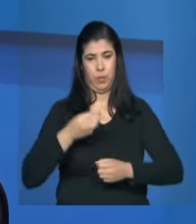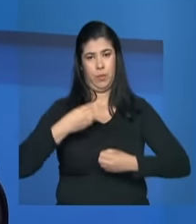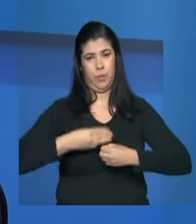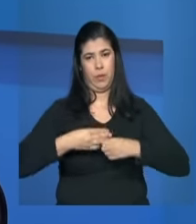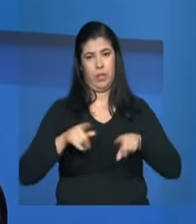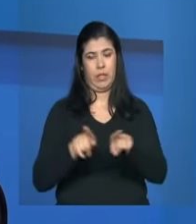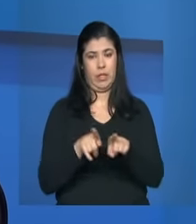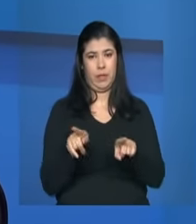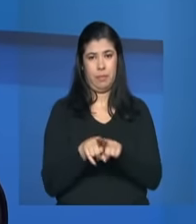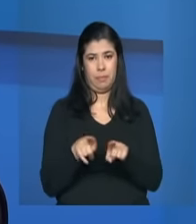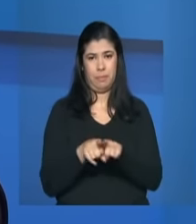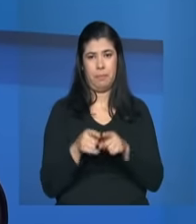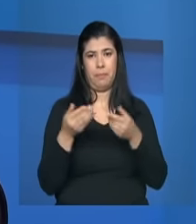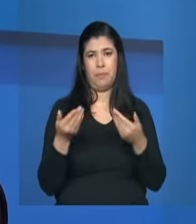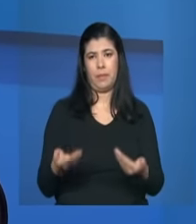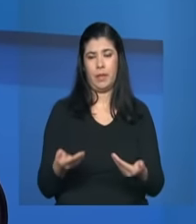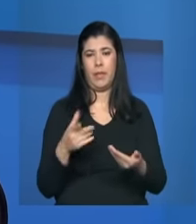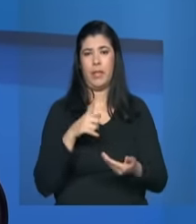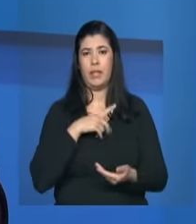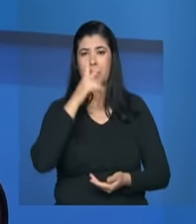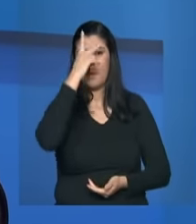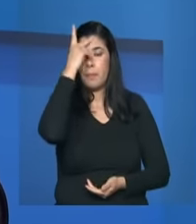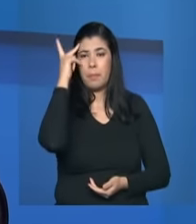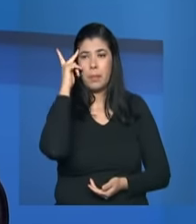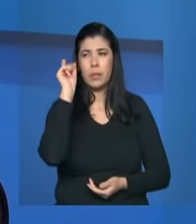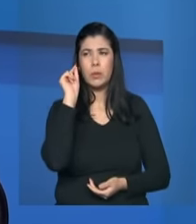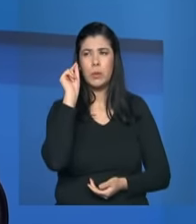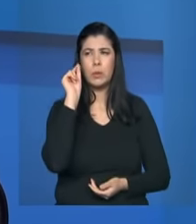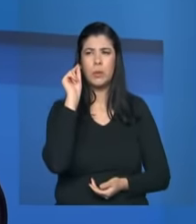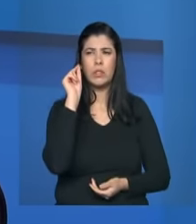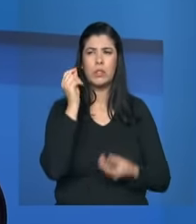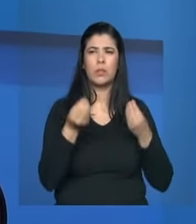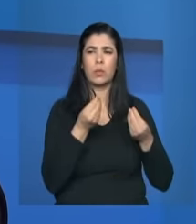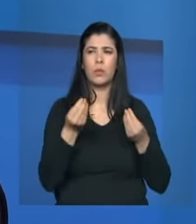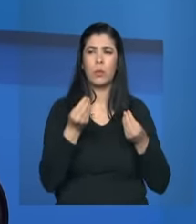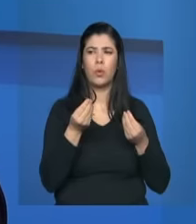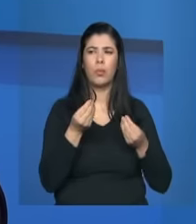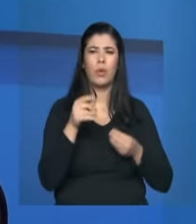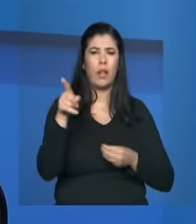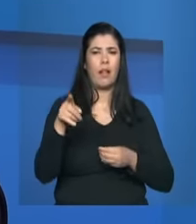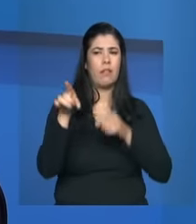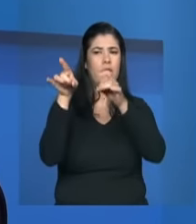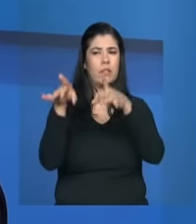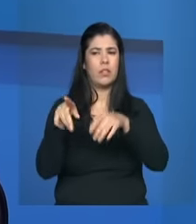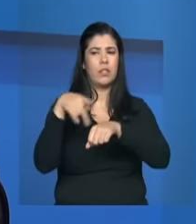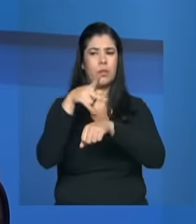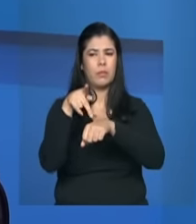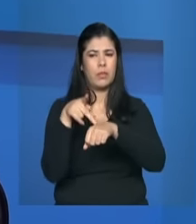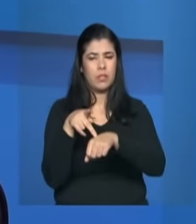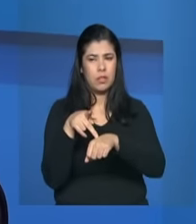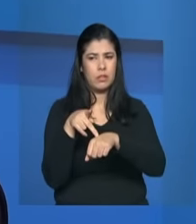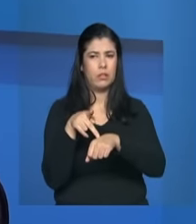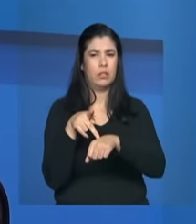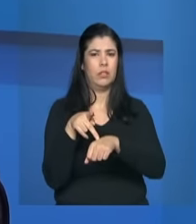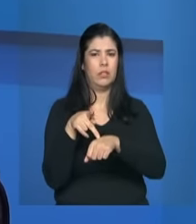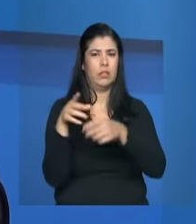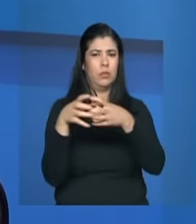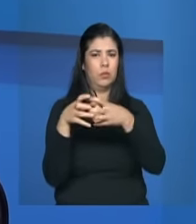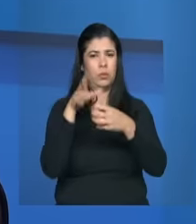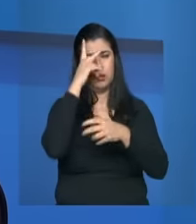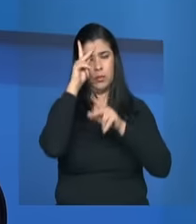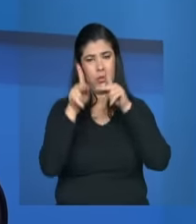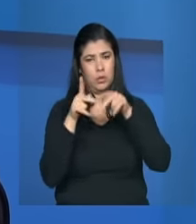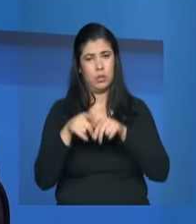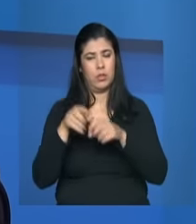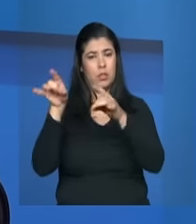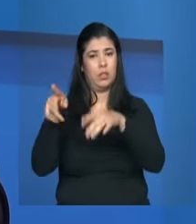linha de pensar exatamente a rota desses migrantes pensando nos estrangeiros e nos nacionais uma oferta